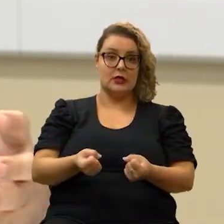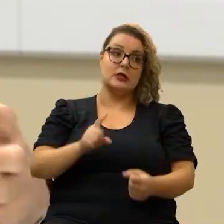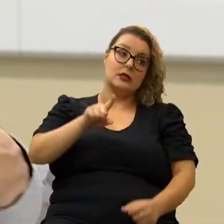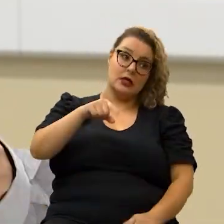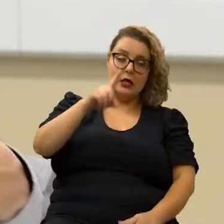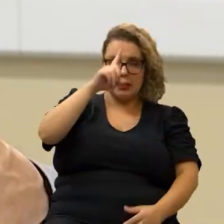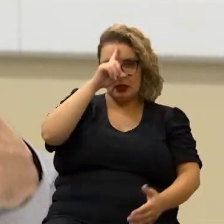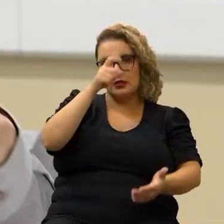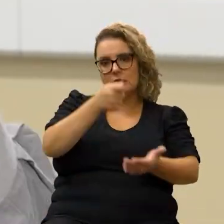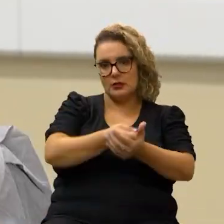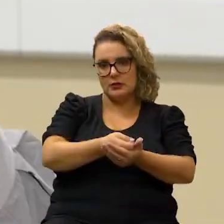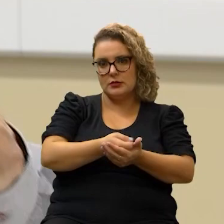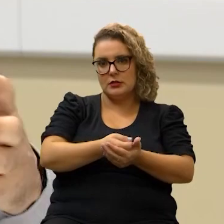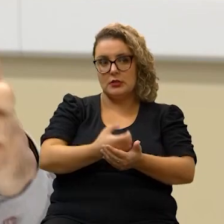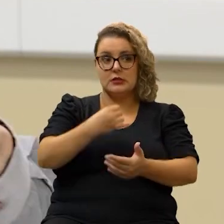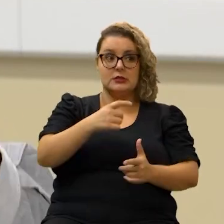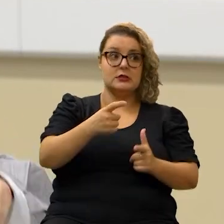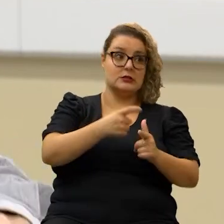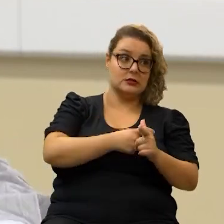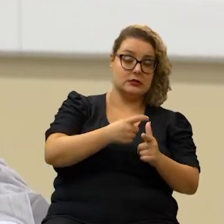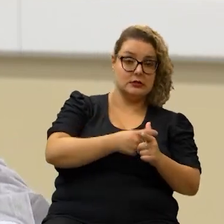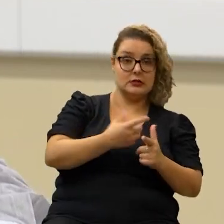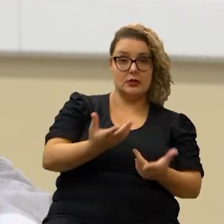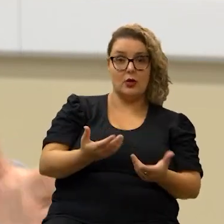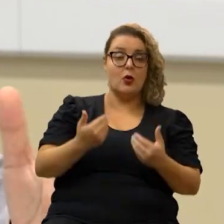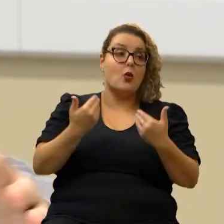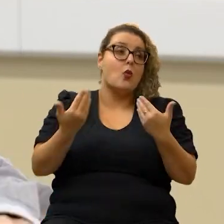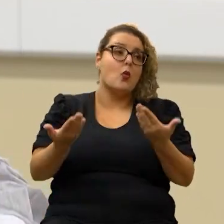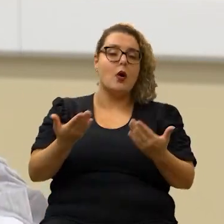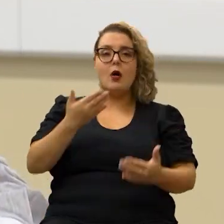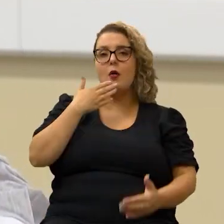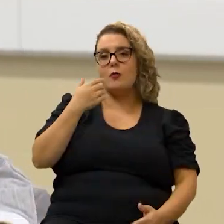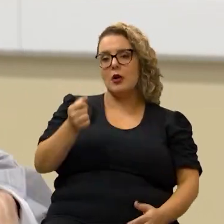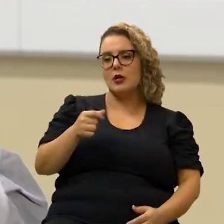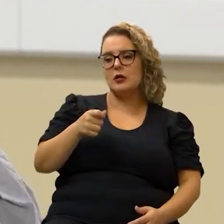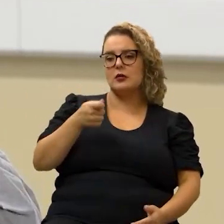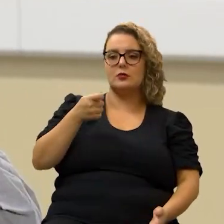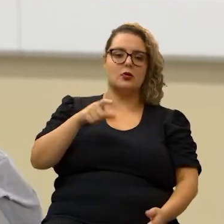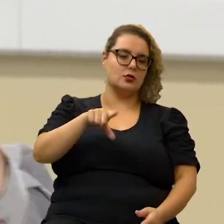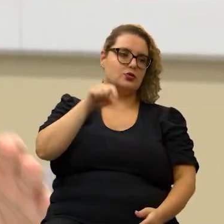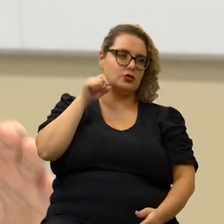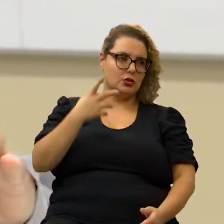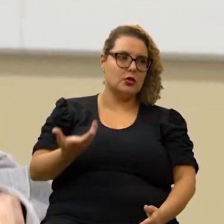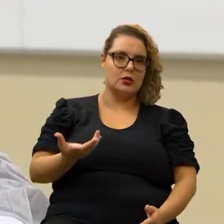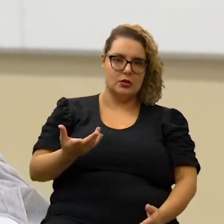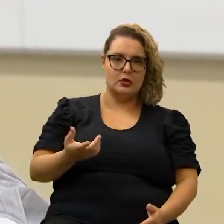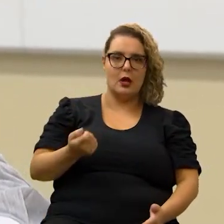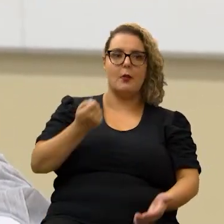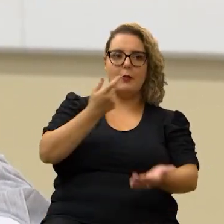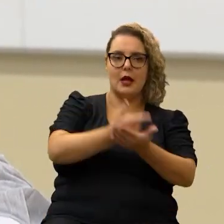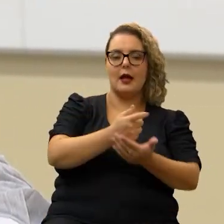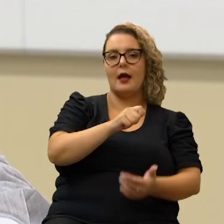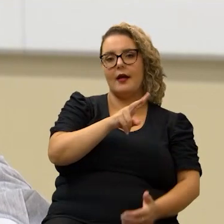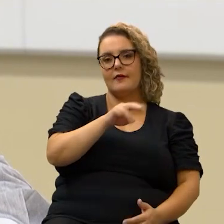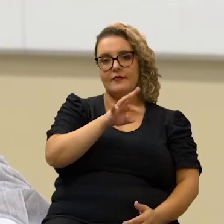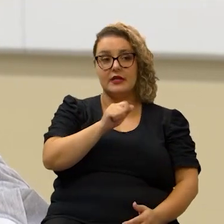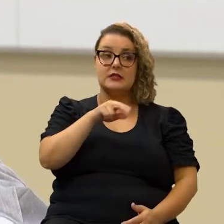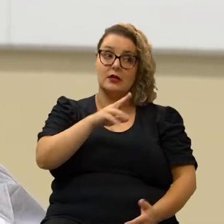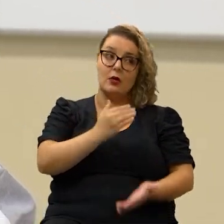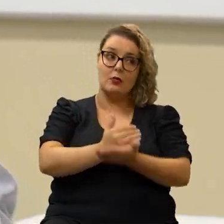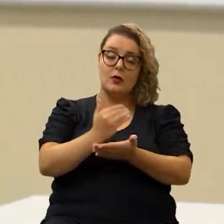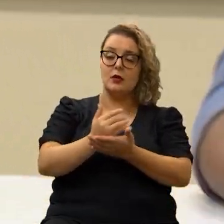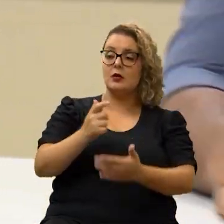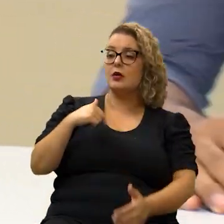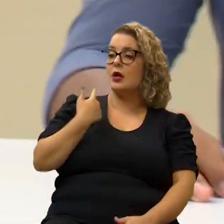e aí decidir se você deve ou não qual é a melhor alternativa pagar à vista ou fazer o parcelamento